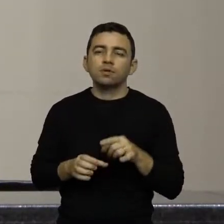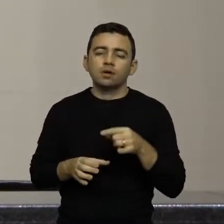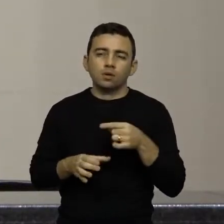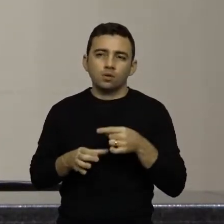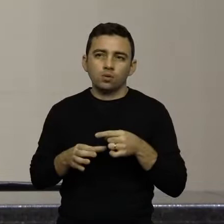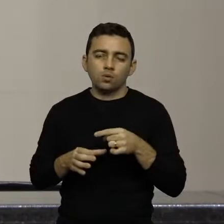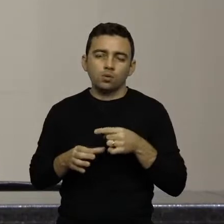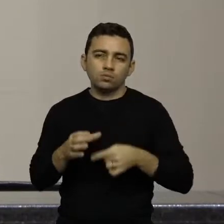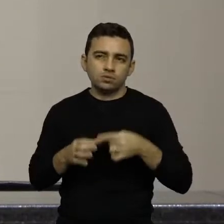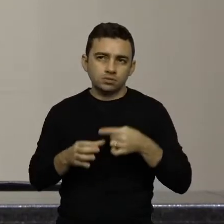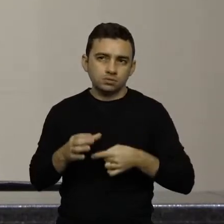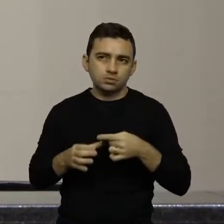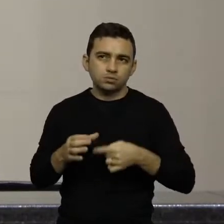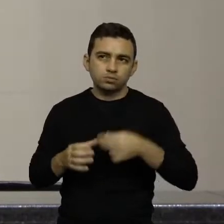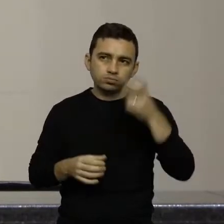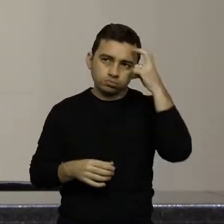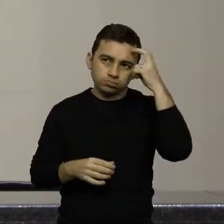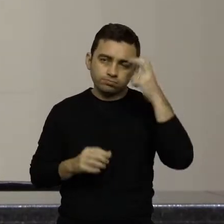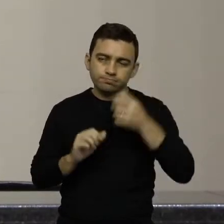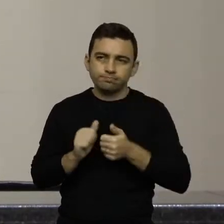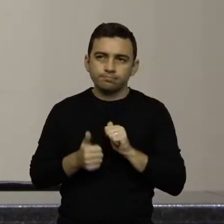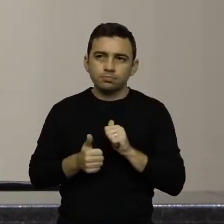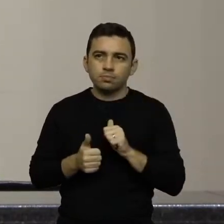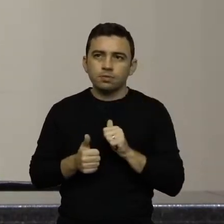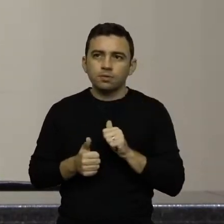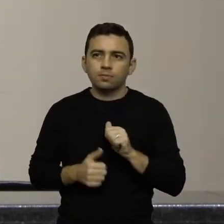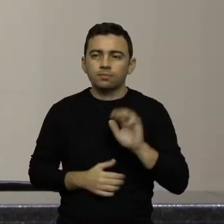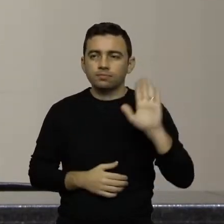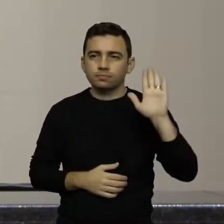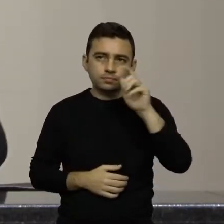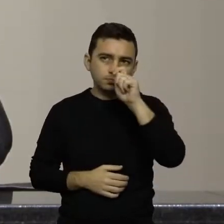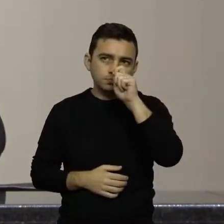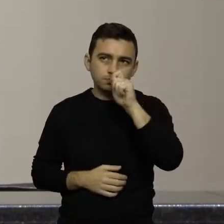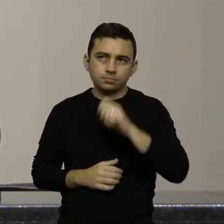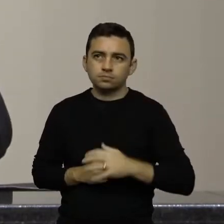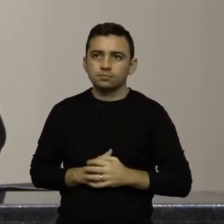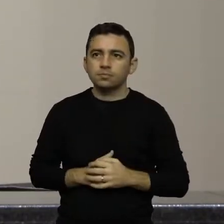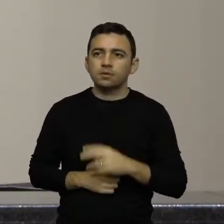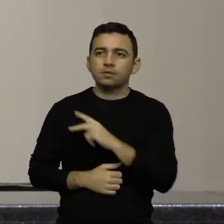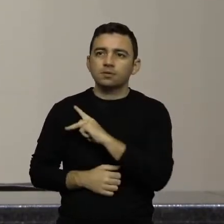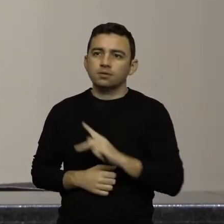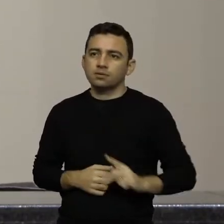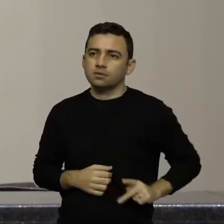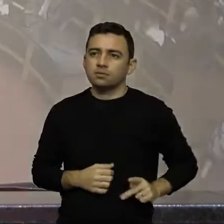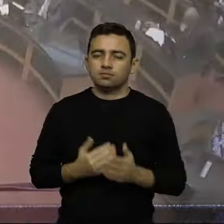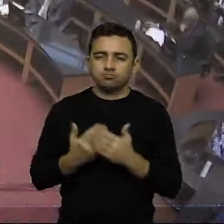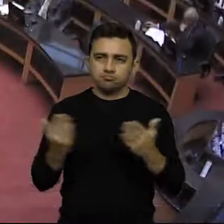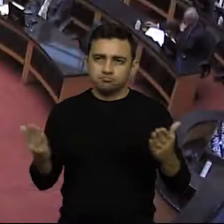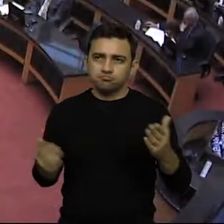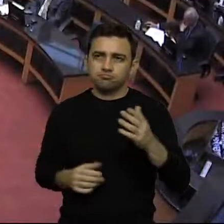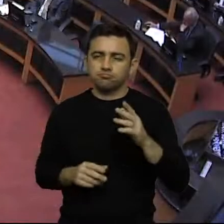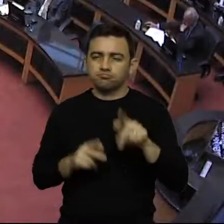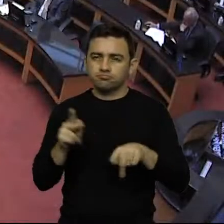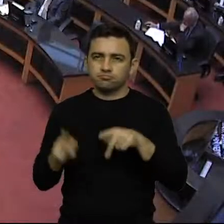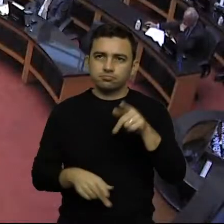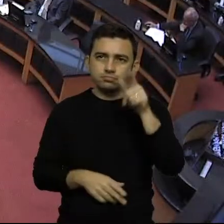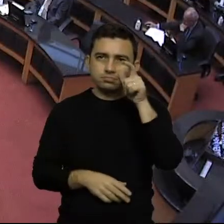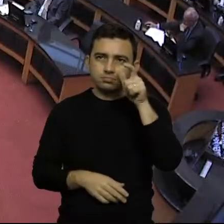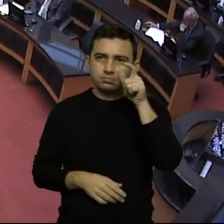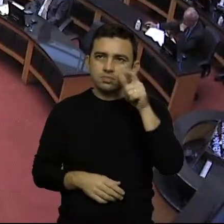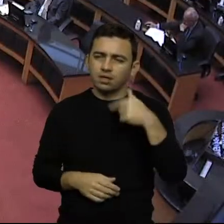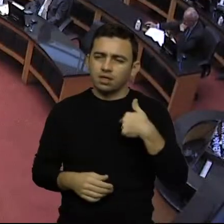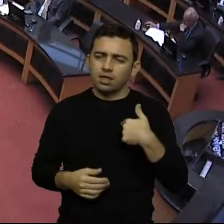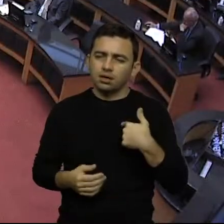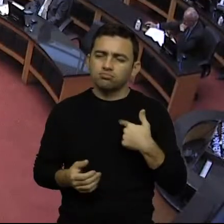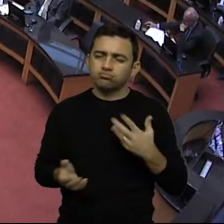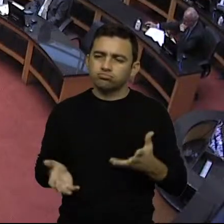Cultura e Desporto, em discussão, para discutir o deputado João Amin. Senhor presidente, público que nos assiste, a provocação